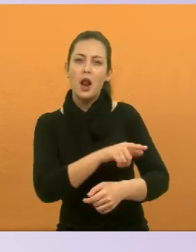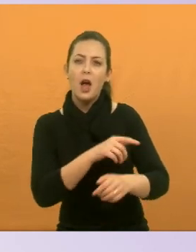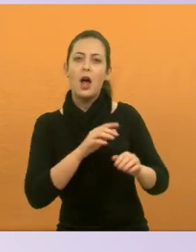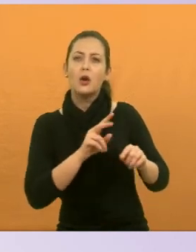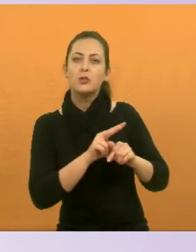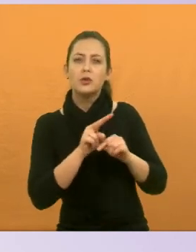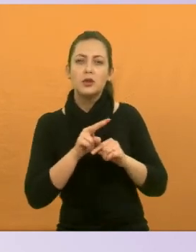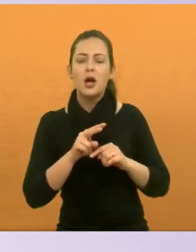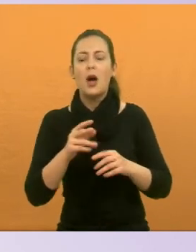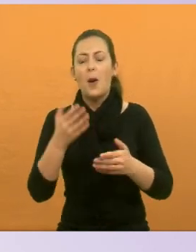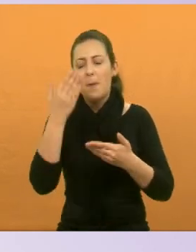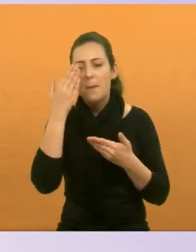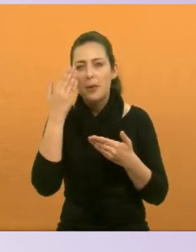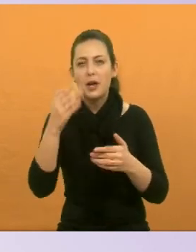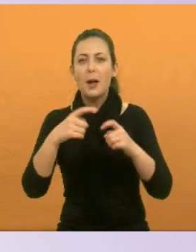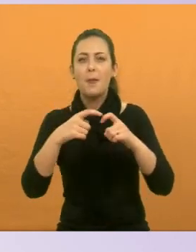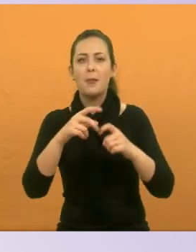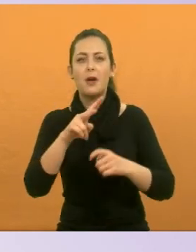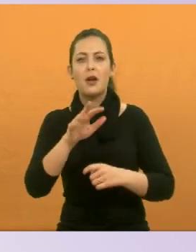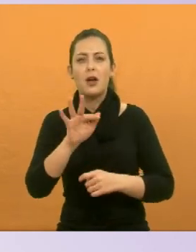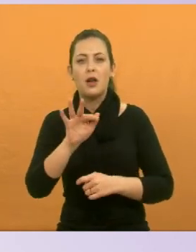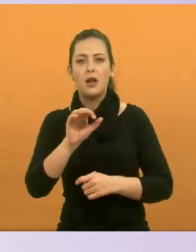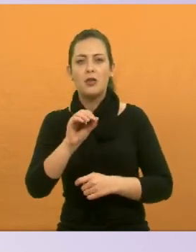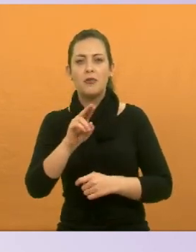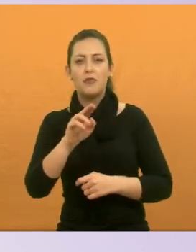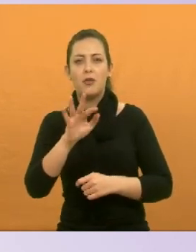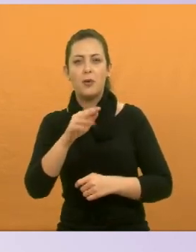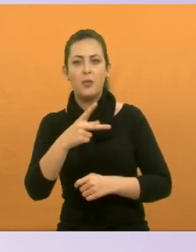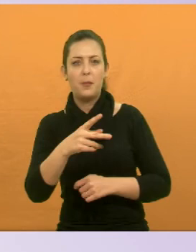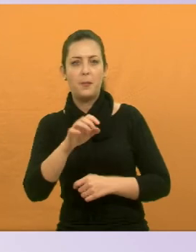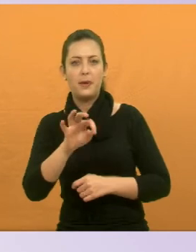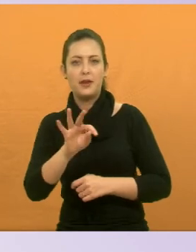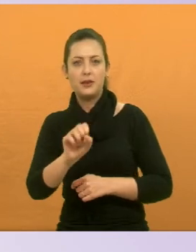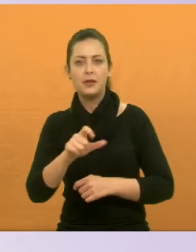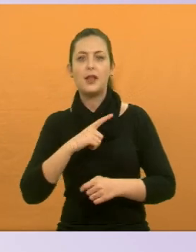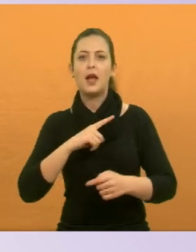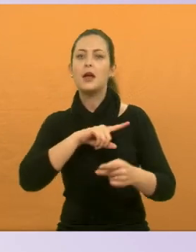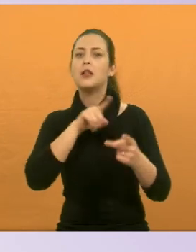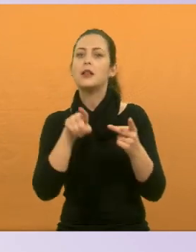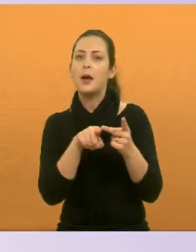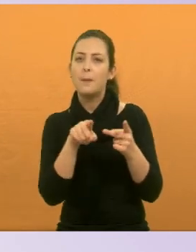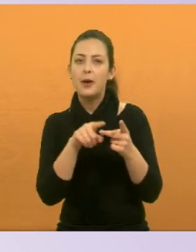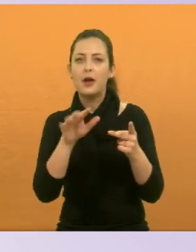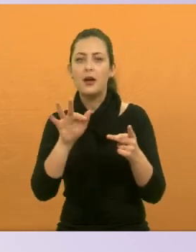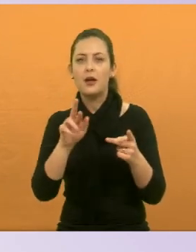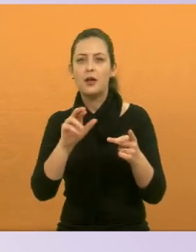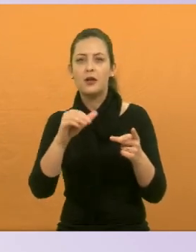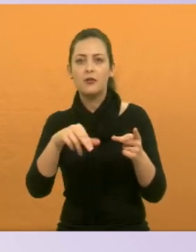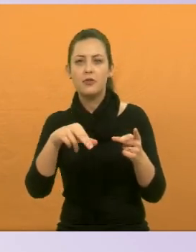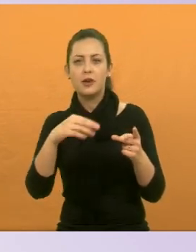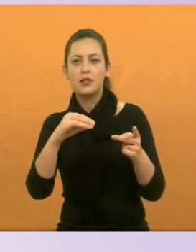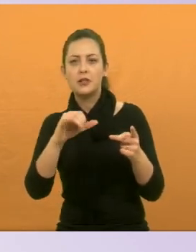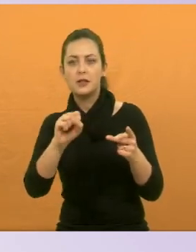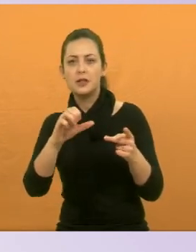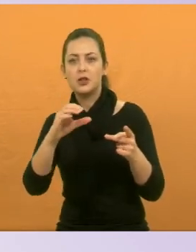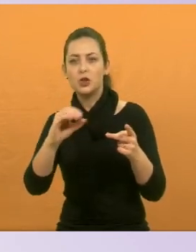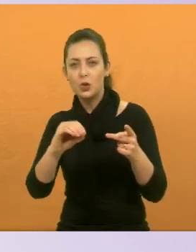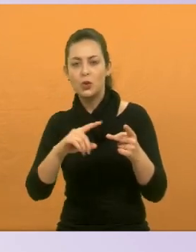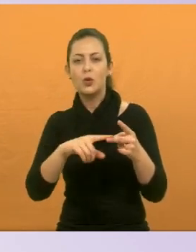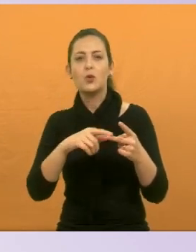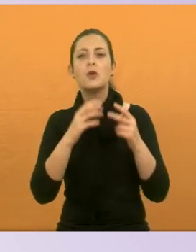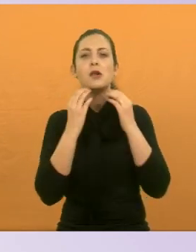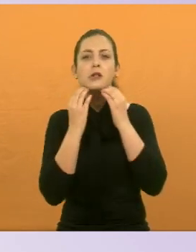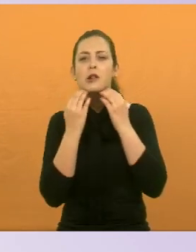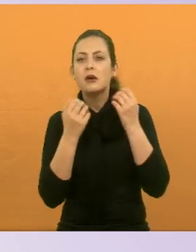ForPets pelo trabalho maravilhoso que ela fez. Esse é o João. E tem também o Francisco, que ele fez duas cirurgias no